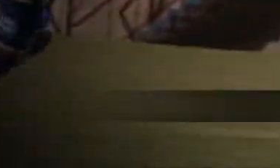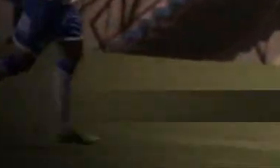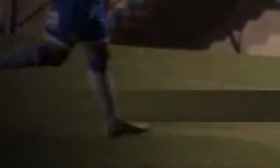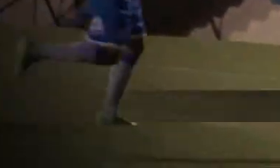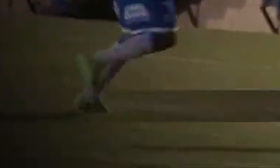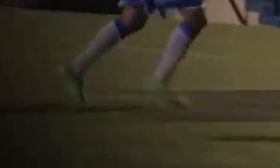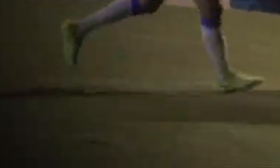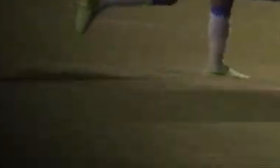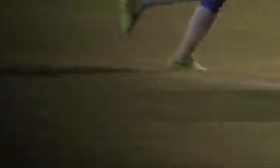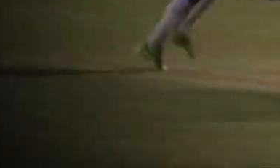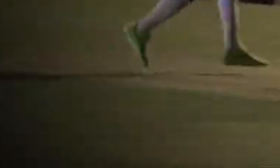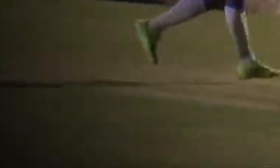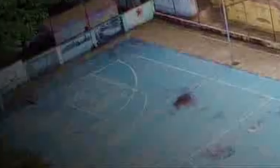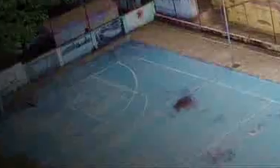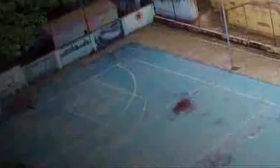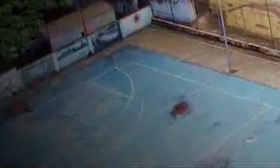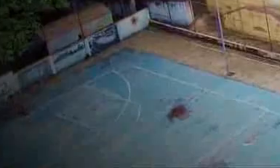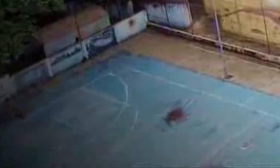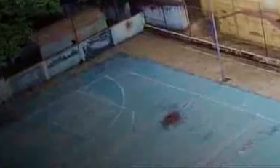Brasil